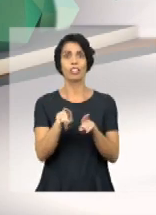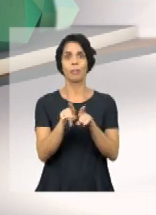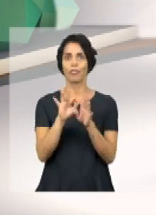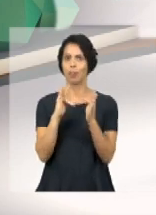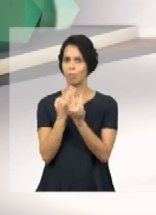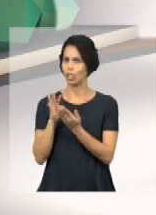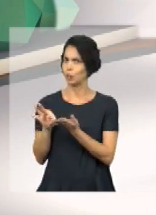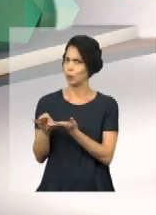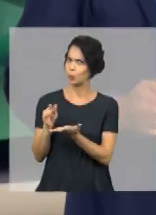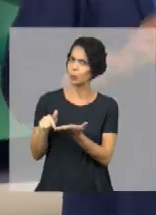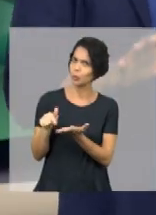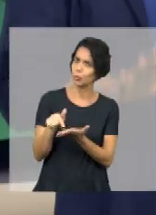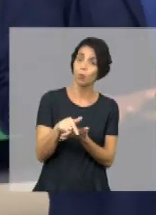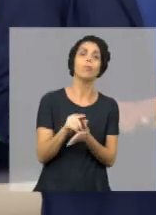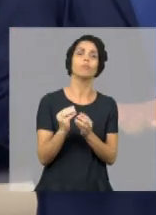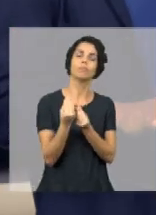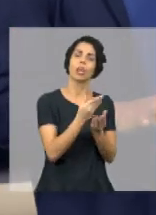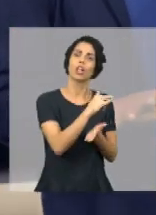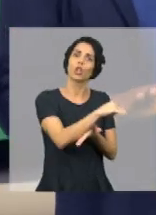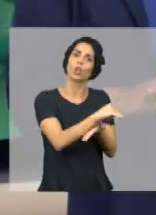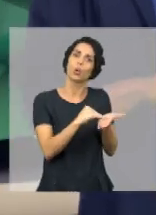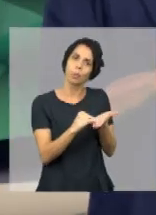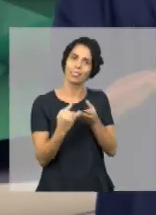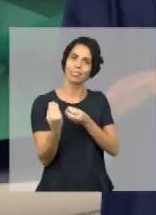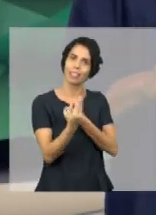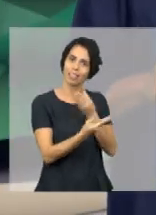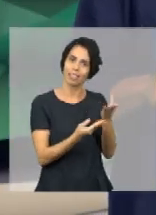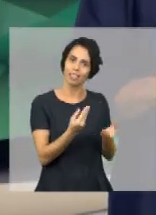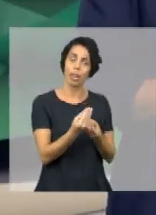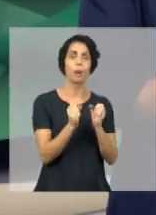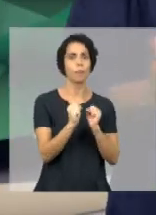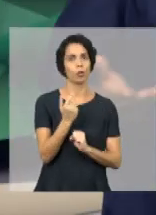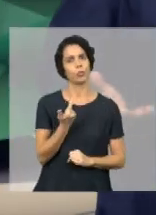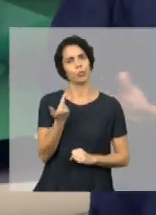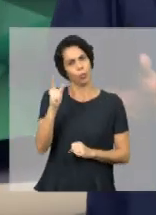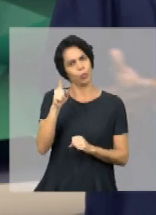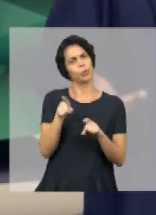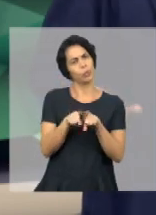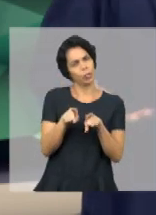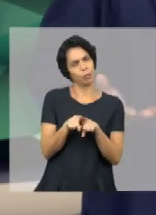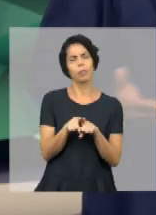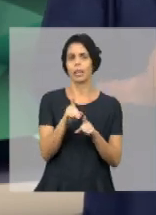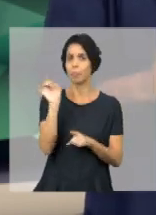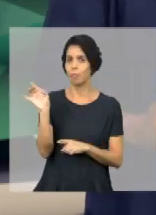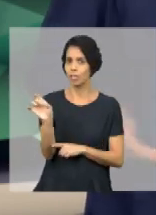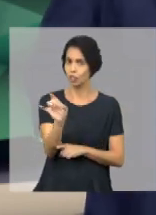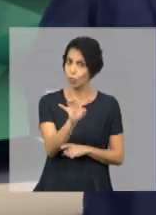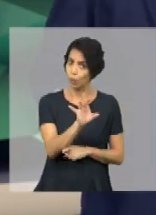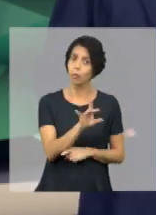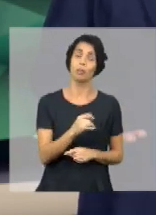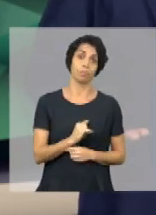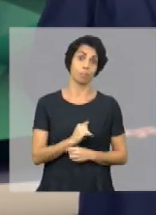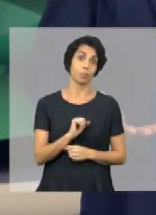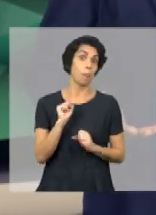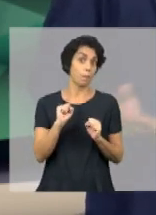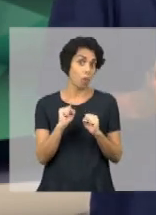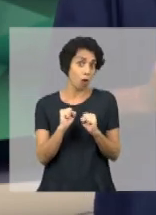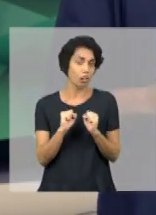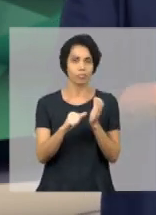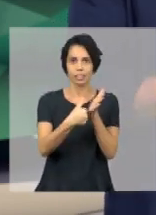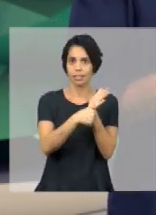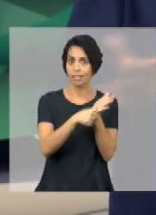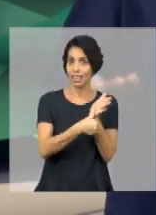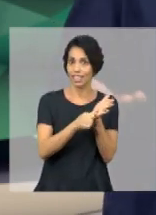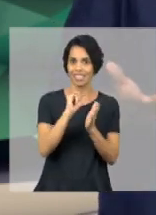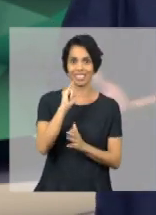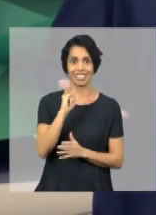os outros membros da família. Além desses documentos, pode ser apresentado outro documento de identificação de cada integrante da família, vale